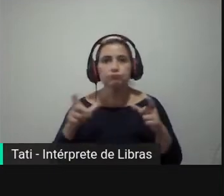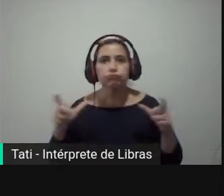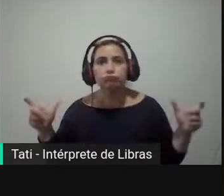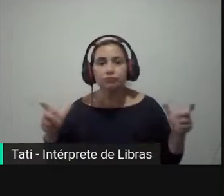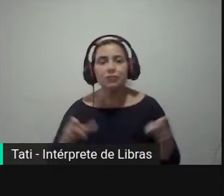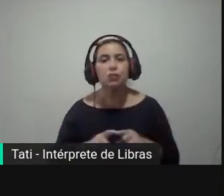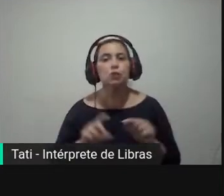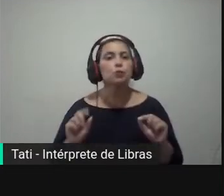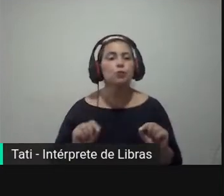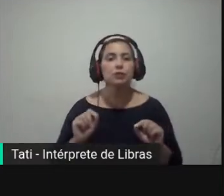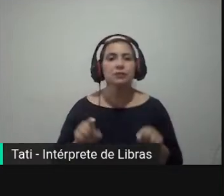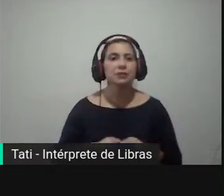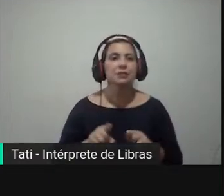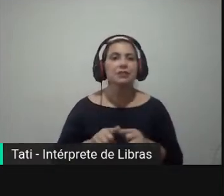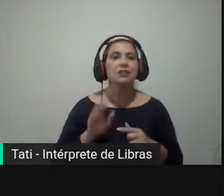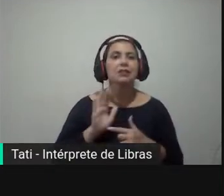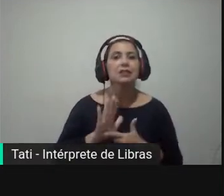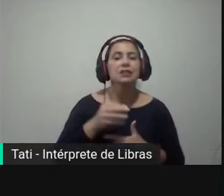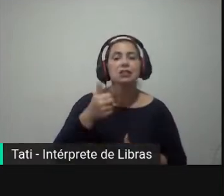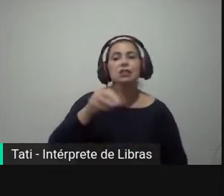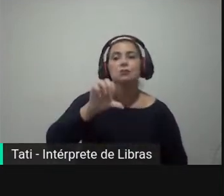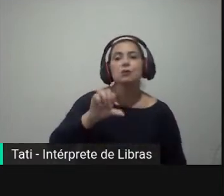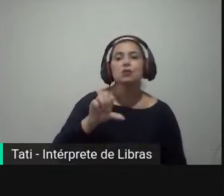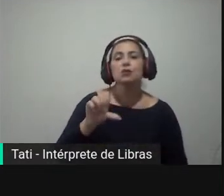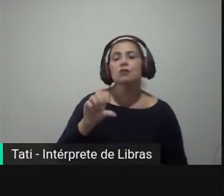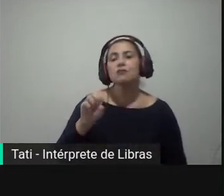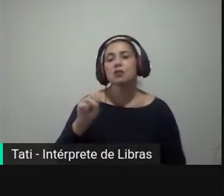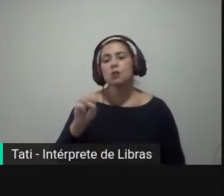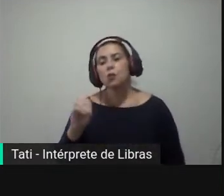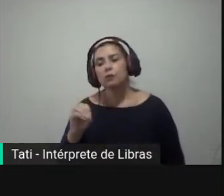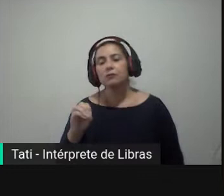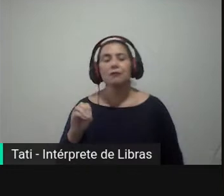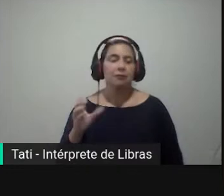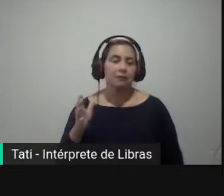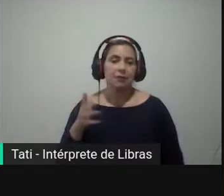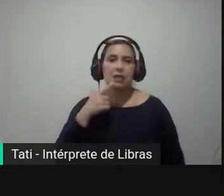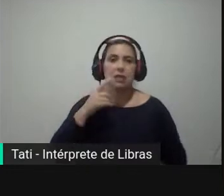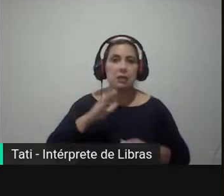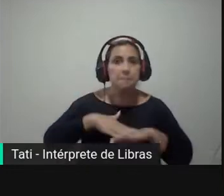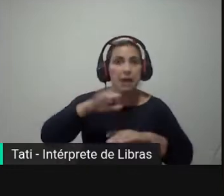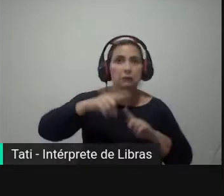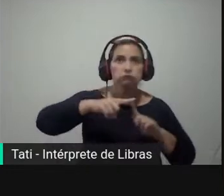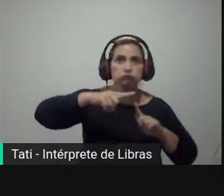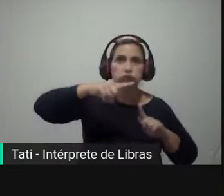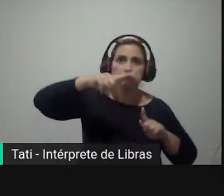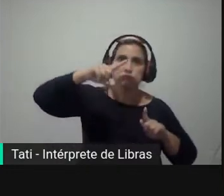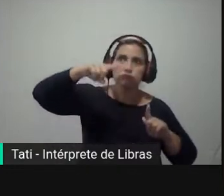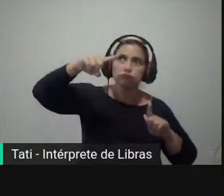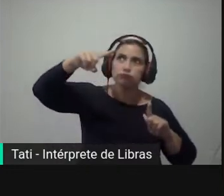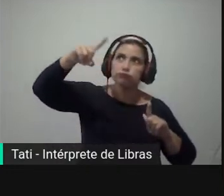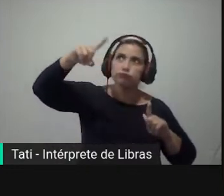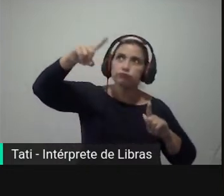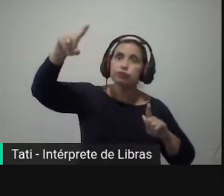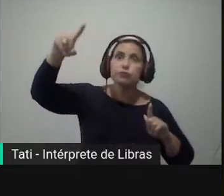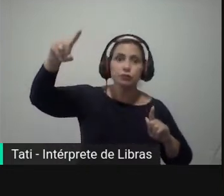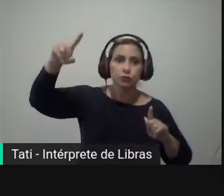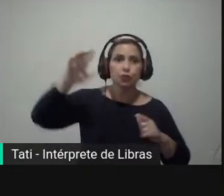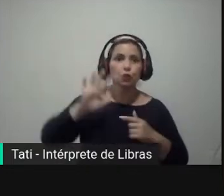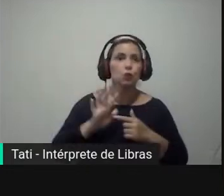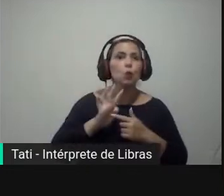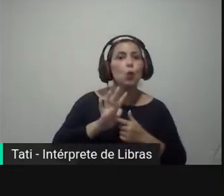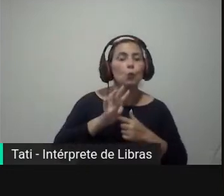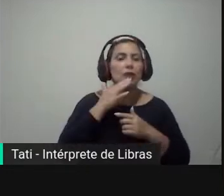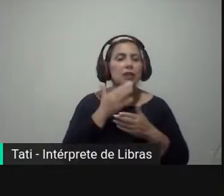e, na década de 80 e 90, uma nova subida. A partir desses estudos